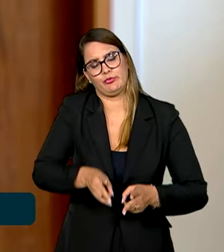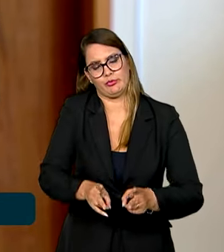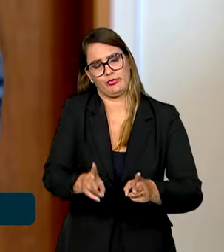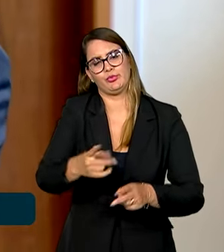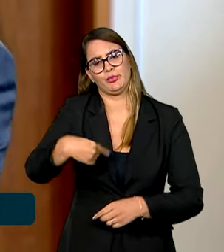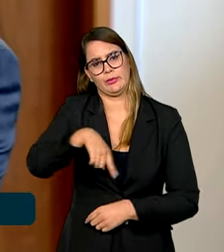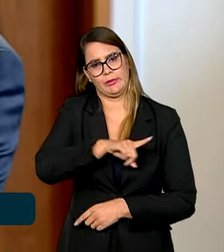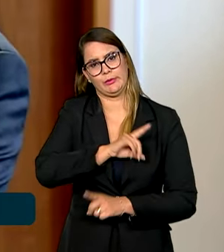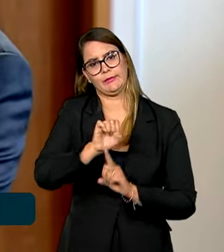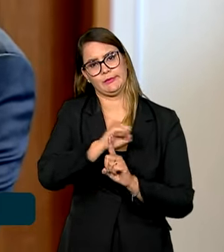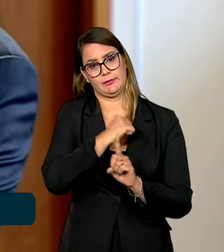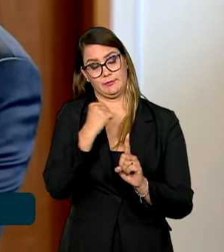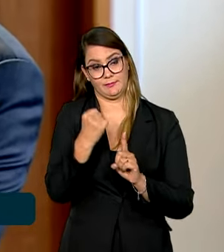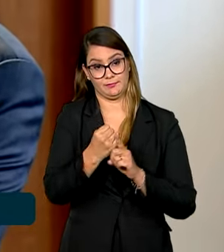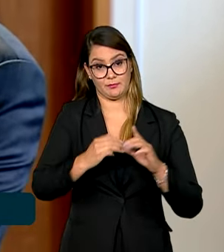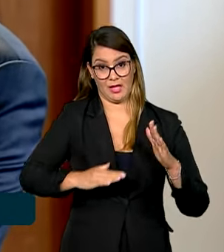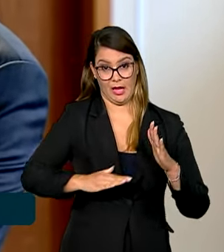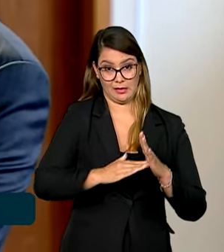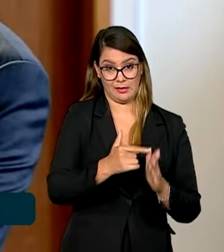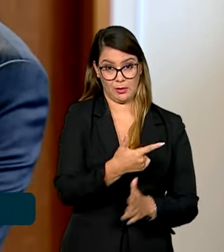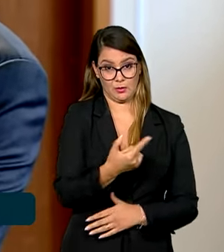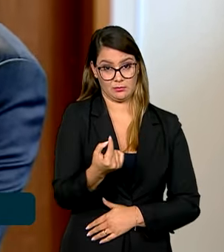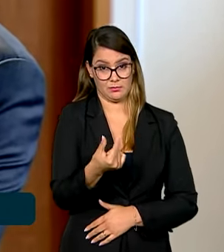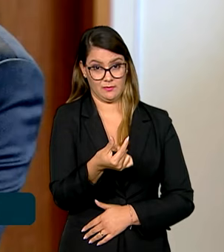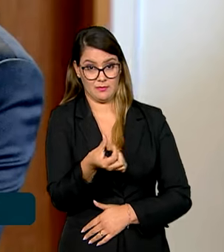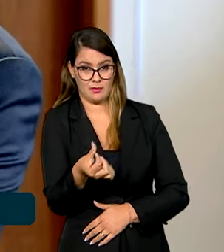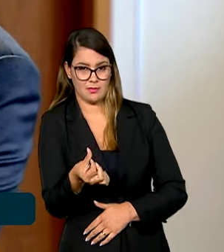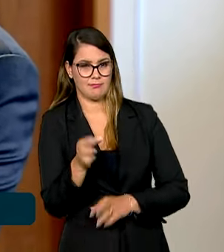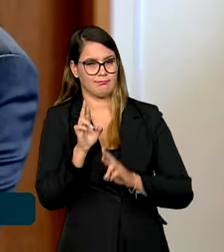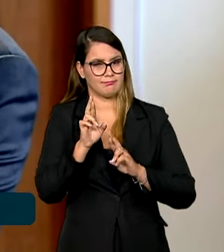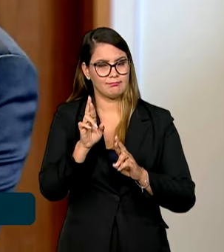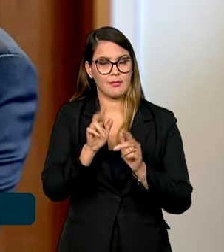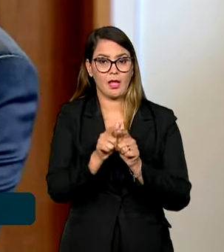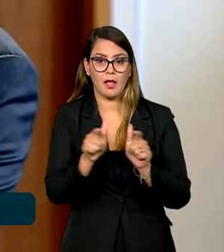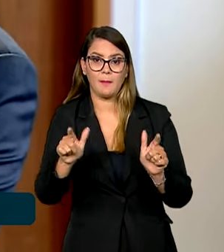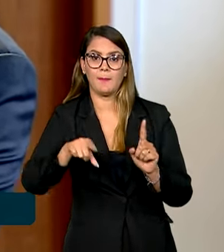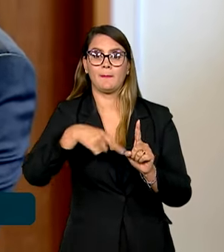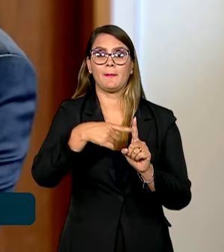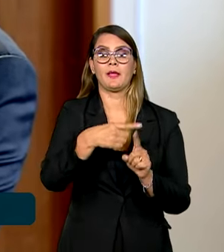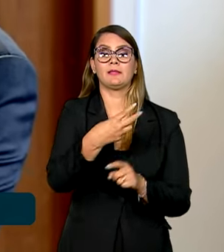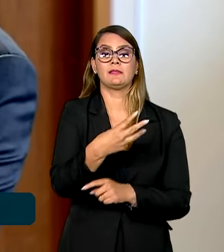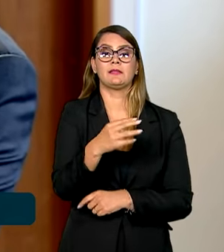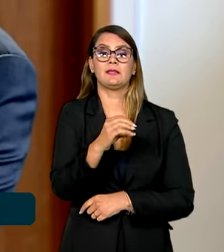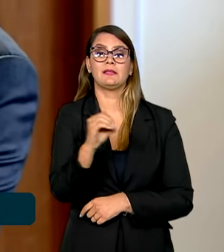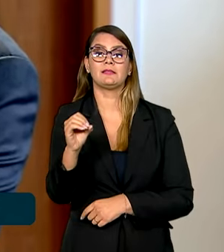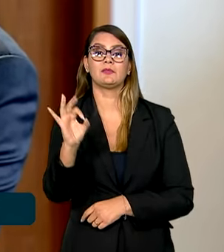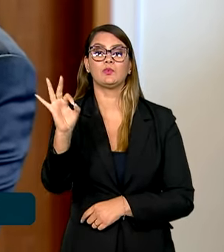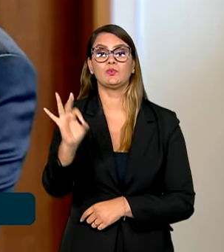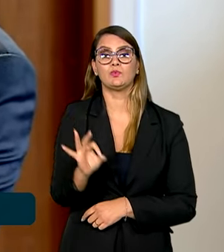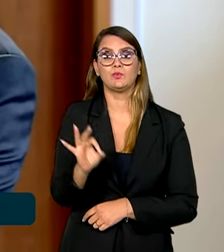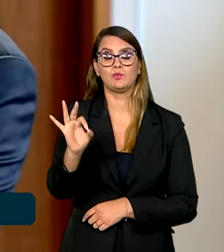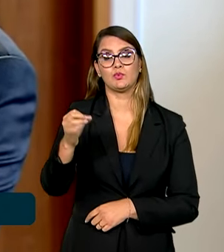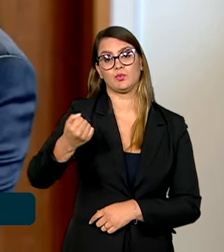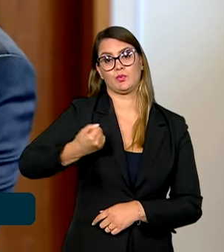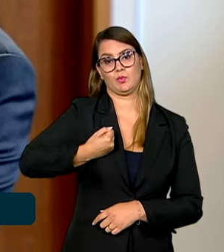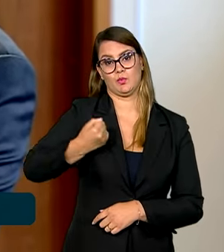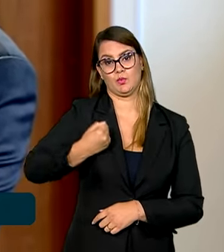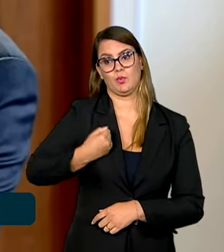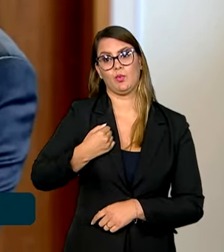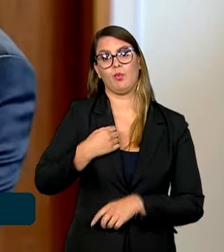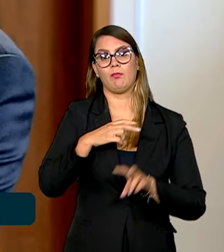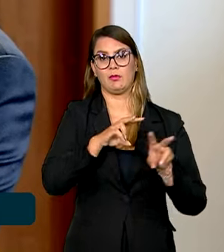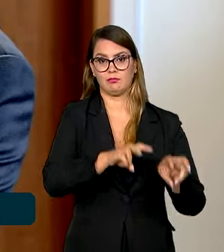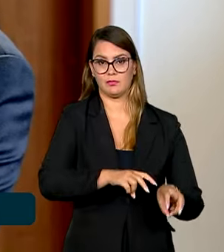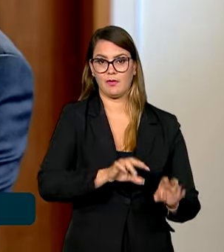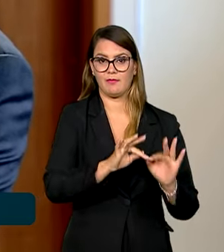Até 2026, estimamos ampliar em mais de 300% o número de agricultores